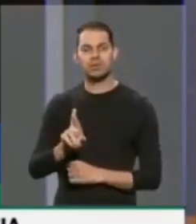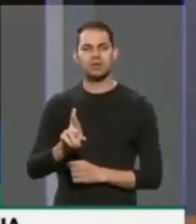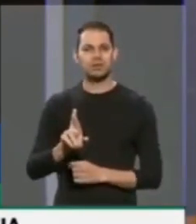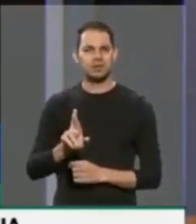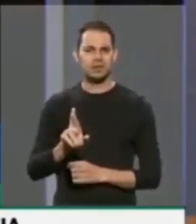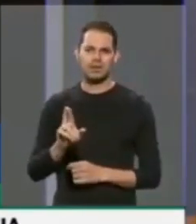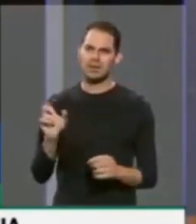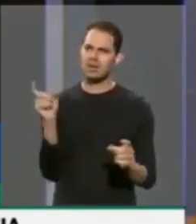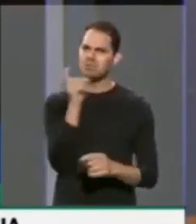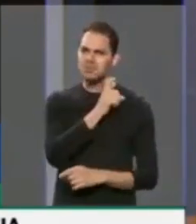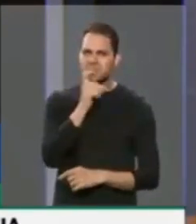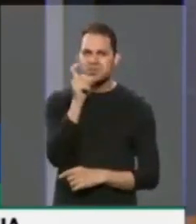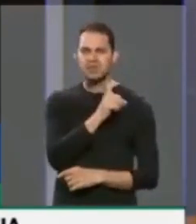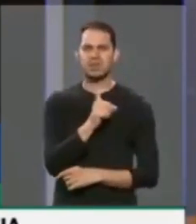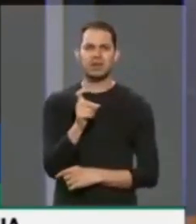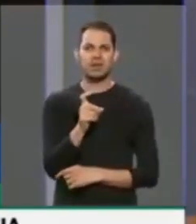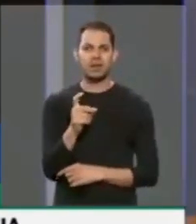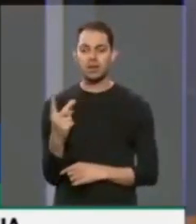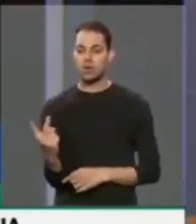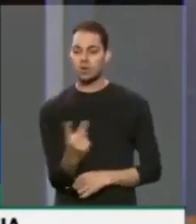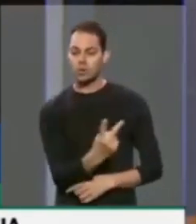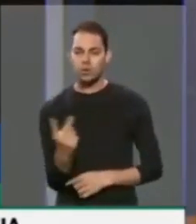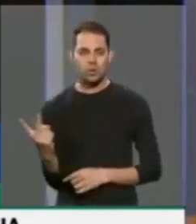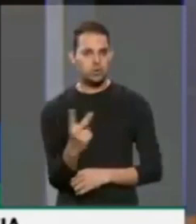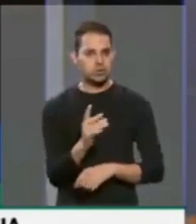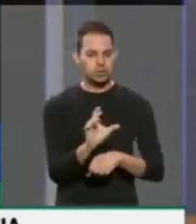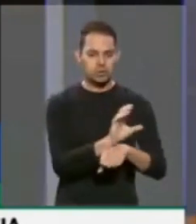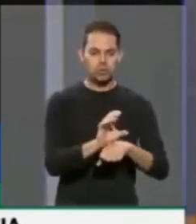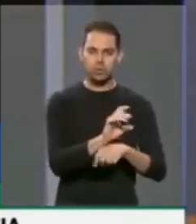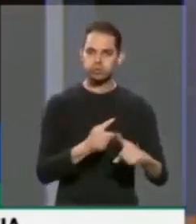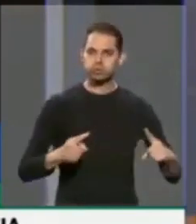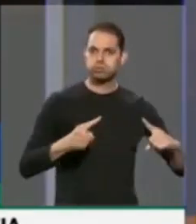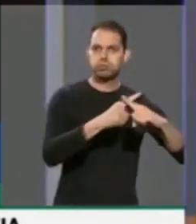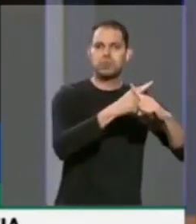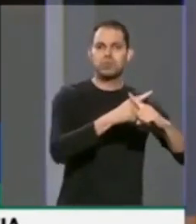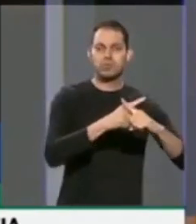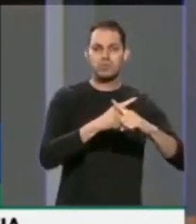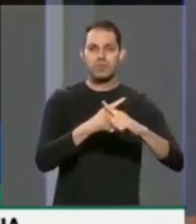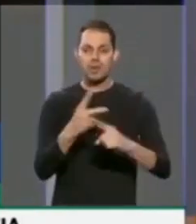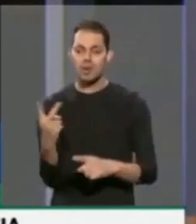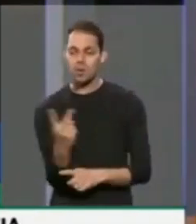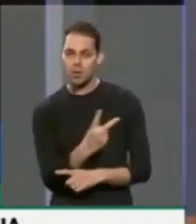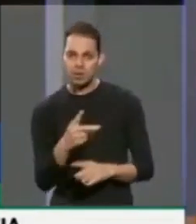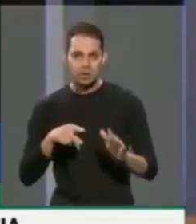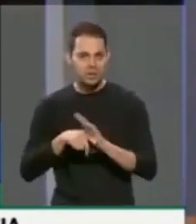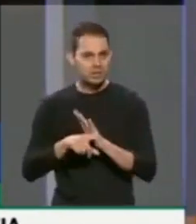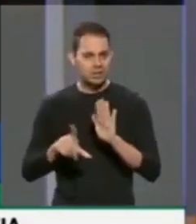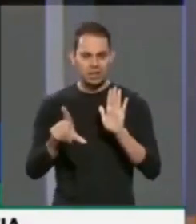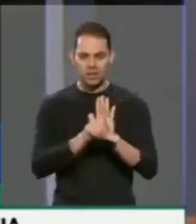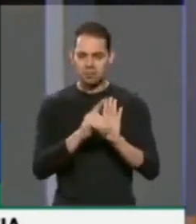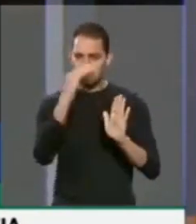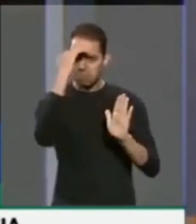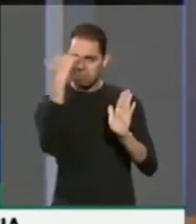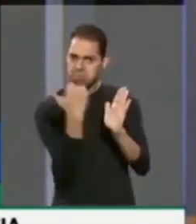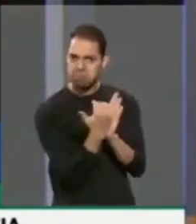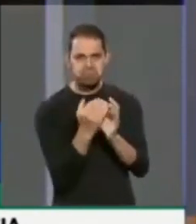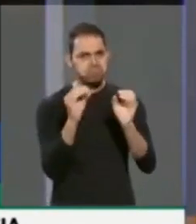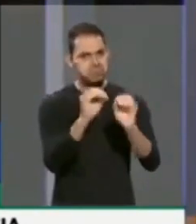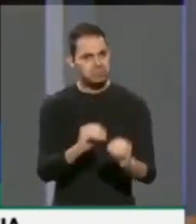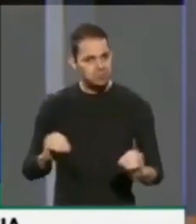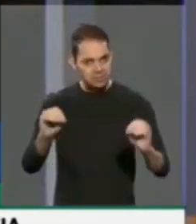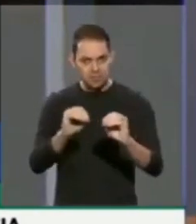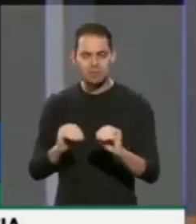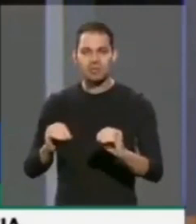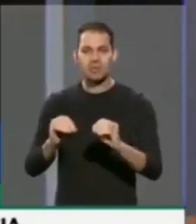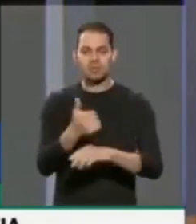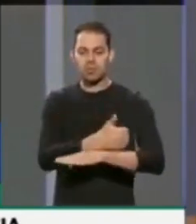ova. Os dois inquéritos são inconstitucionais, os dois inquéritos são imorais e ilegais. A discussão aqui pode